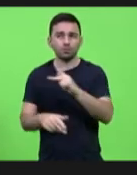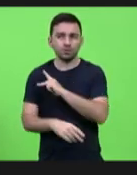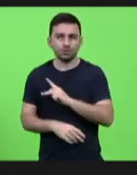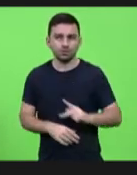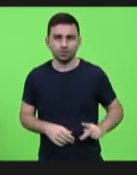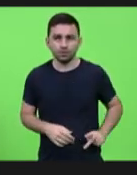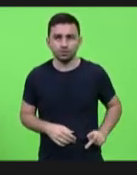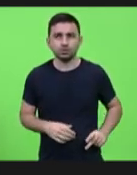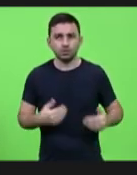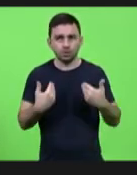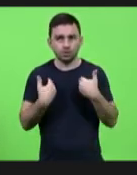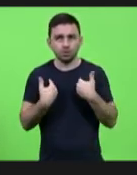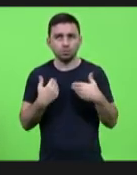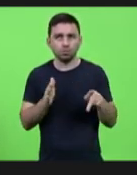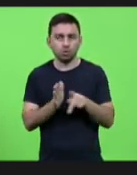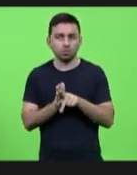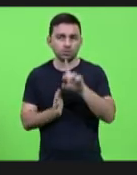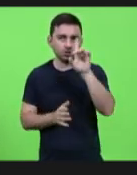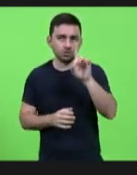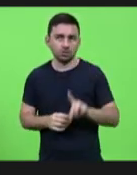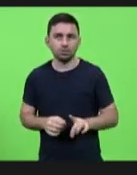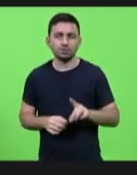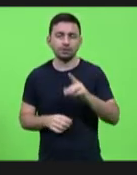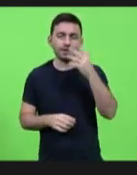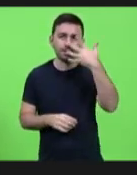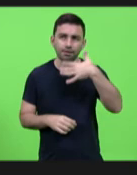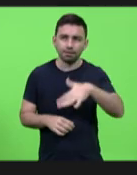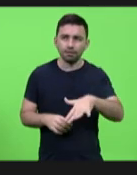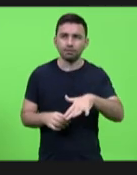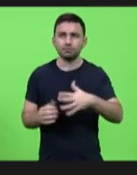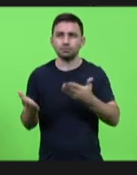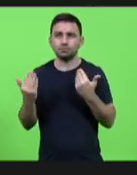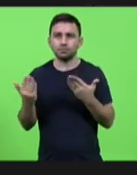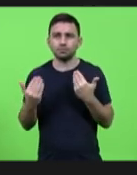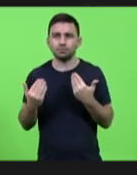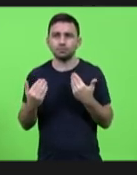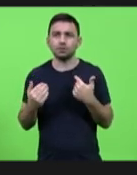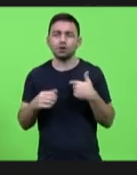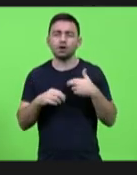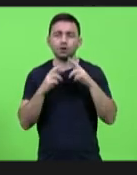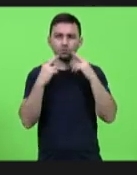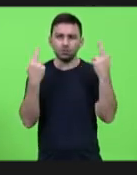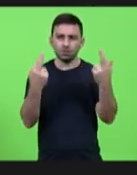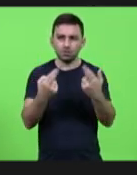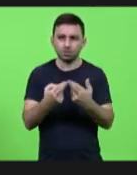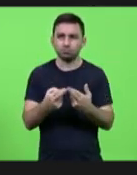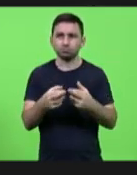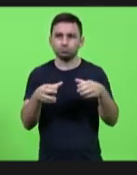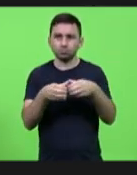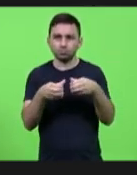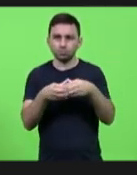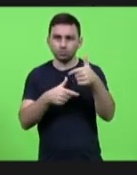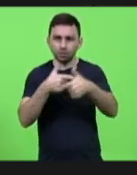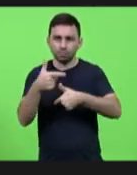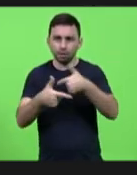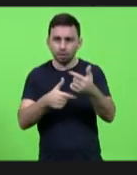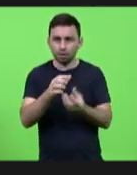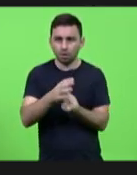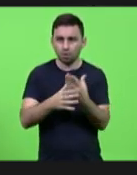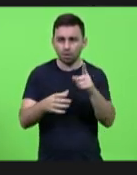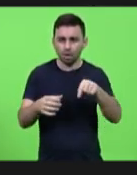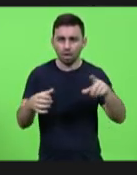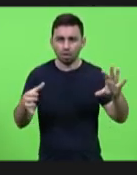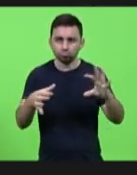de Defesa dos Direitos da Criança e do Adolescente, eu presidi na segunda-feira uma reunião do grupo de trabalho criado para integrar as ações de